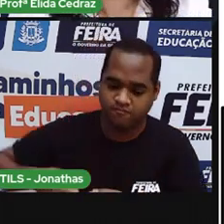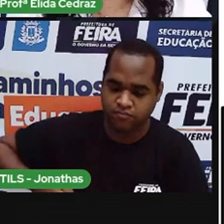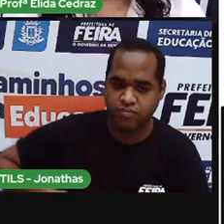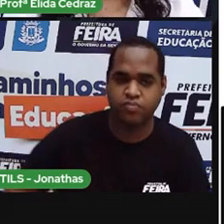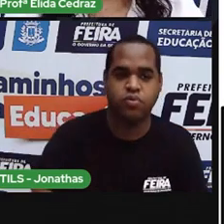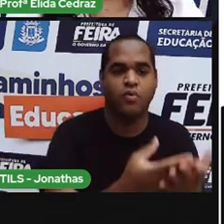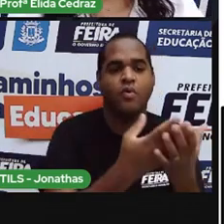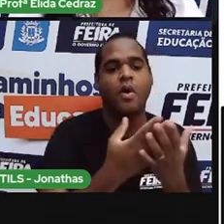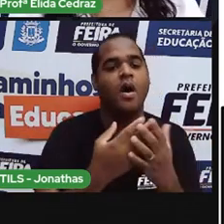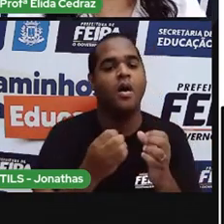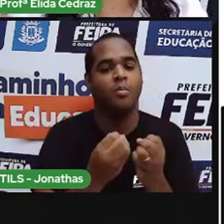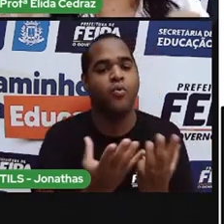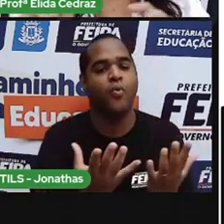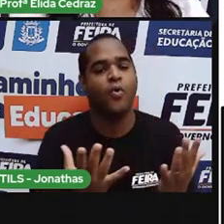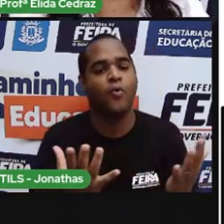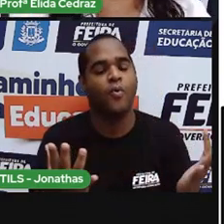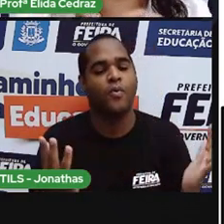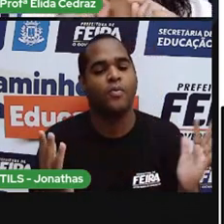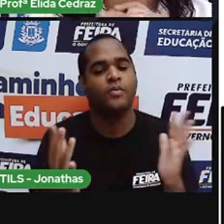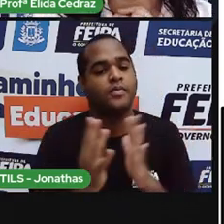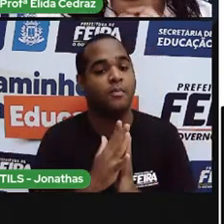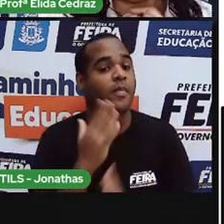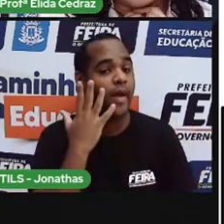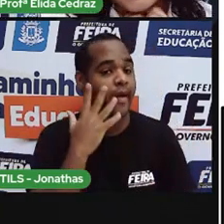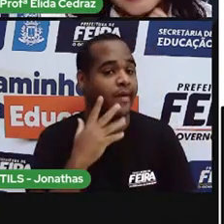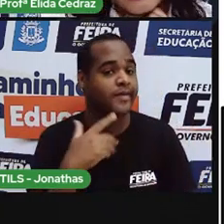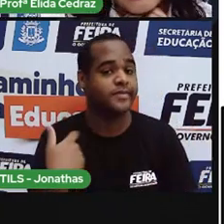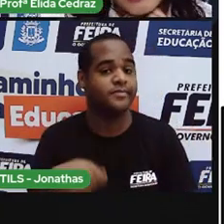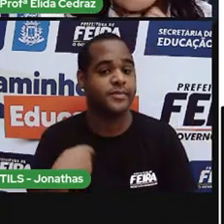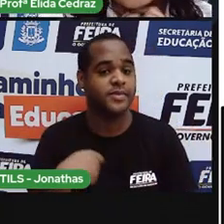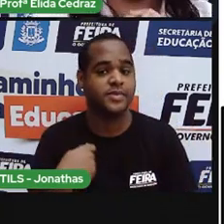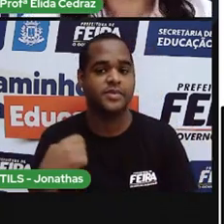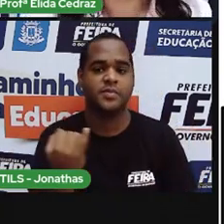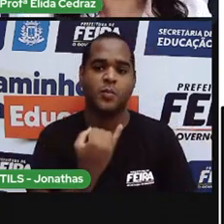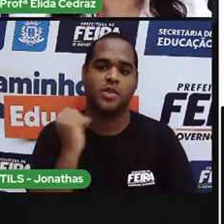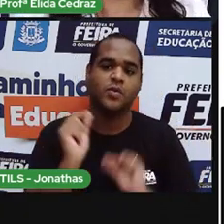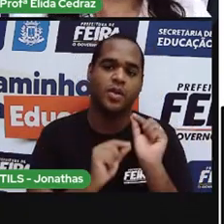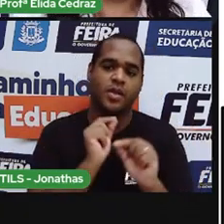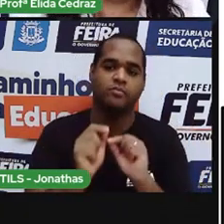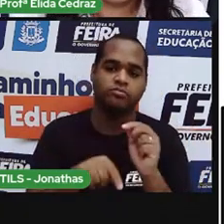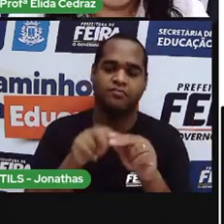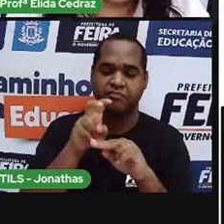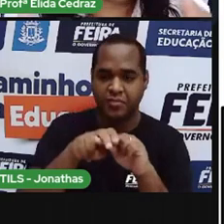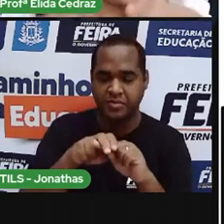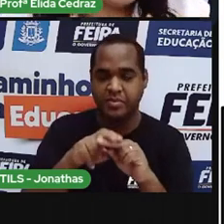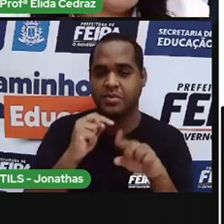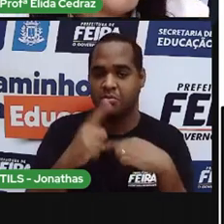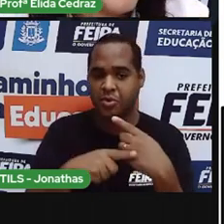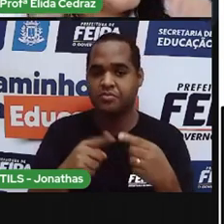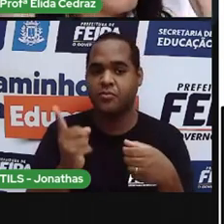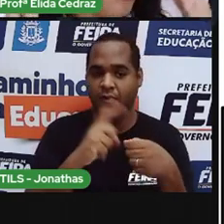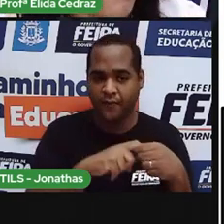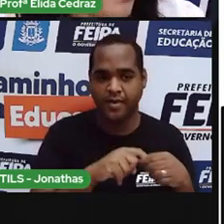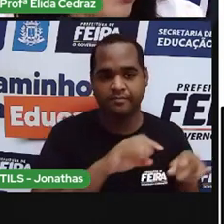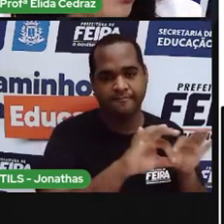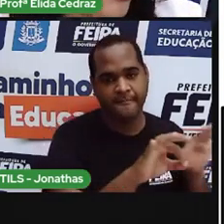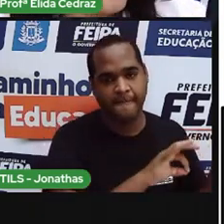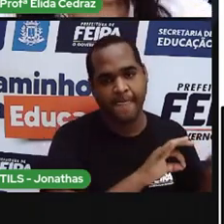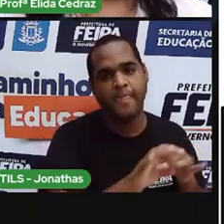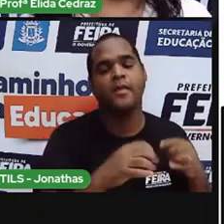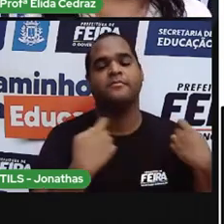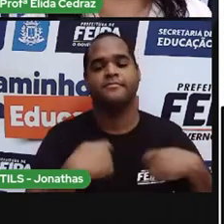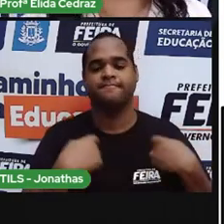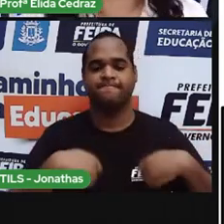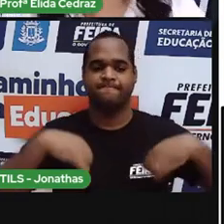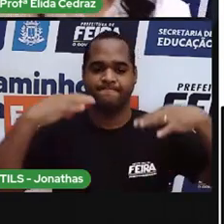a bola, derrubava os pinos, e a criança tinha que ficar ali ao lado e depois voltar e arrumar o pino no